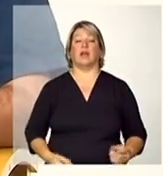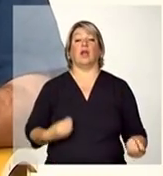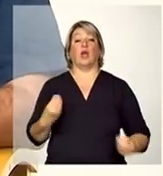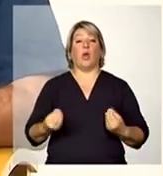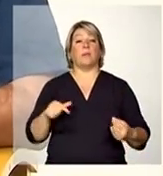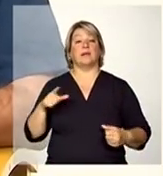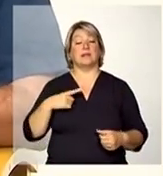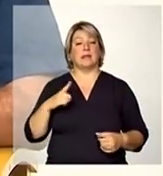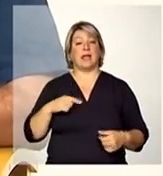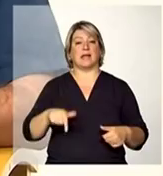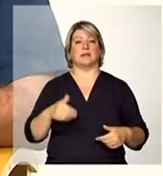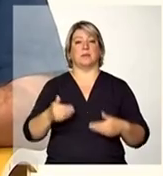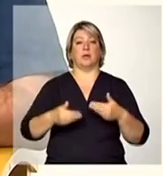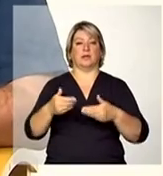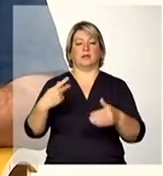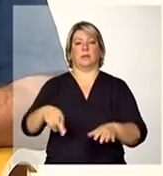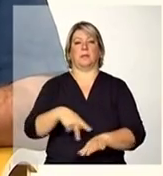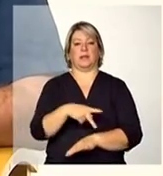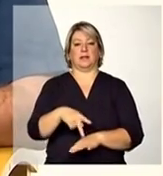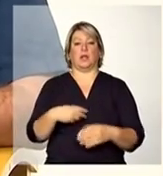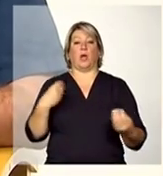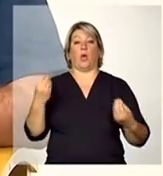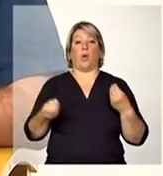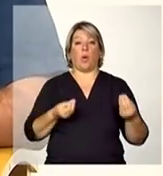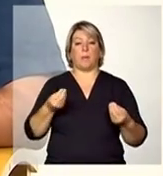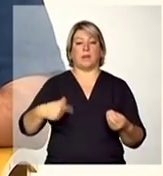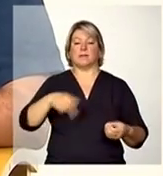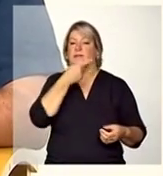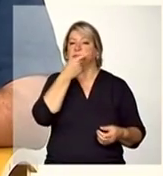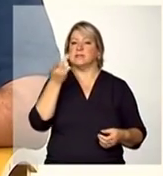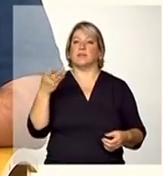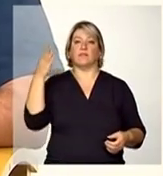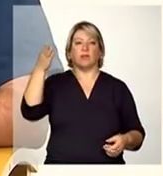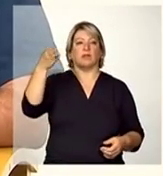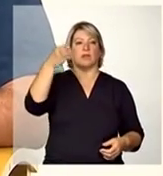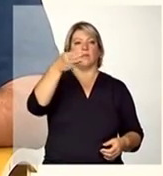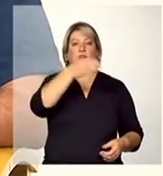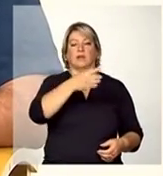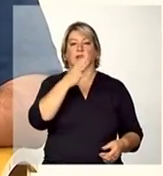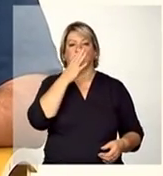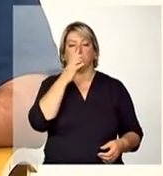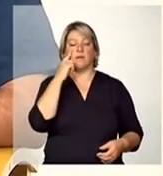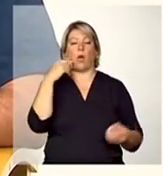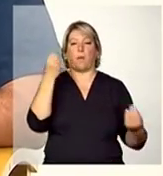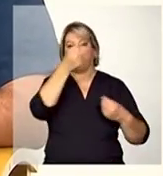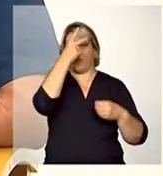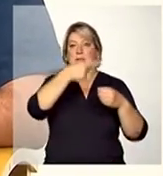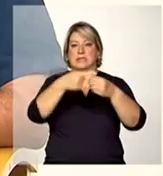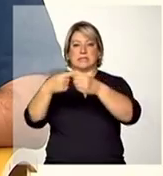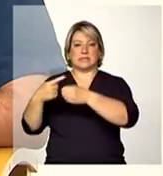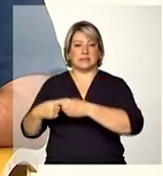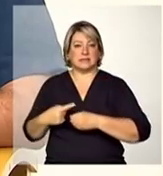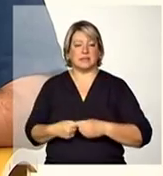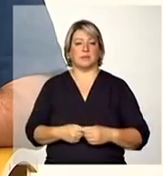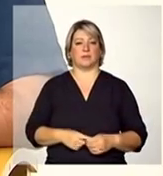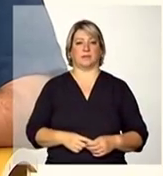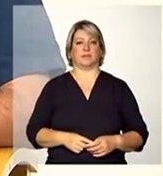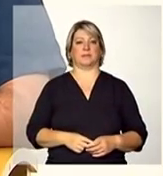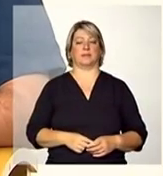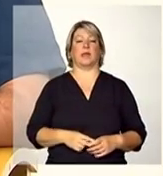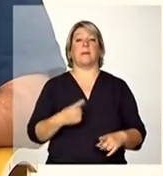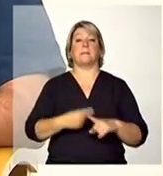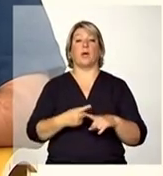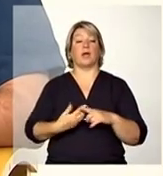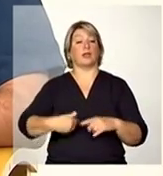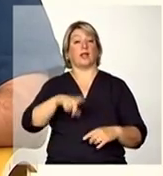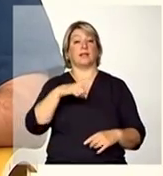país como que a gente viu as diferenças nessas visitas que foram sendo feitas no decorrer dos municípios e porque a gente tem